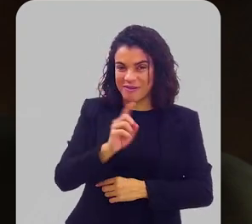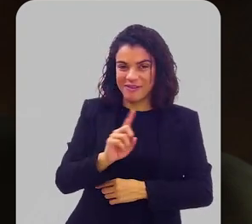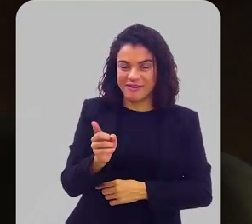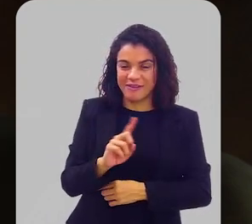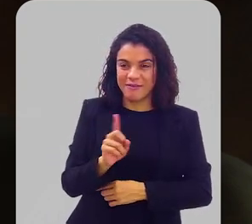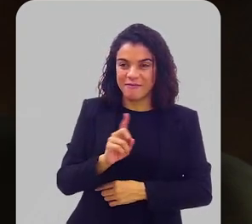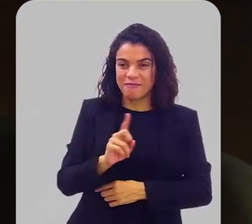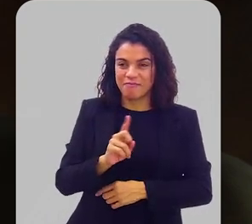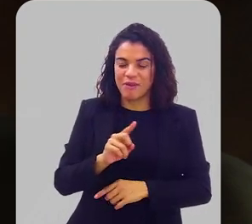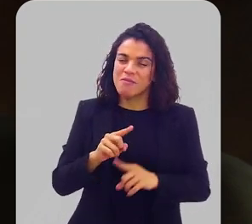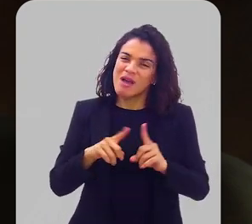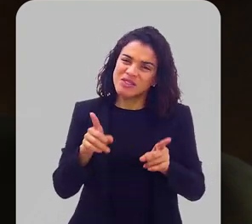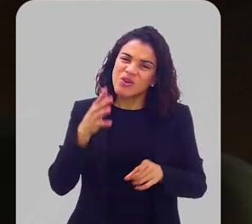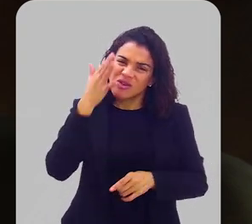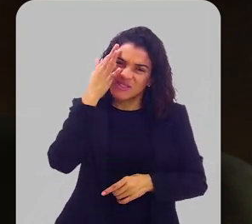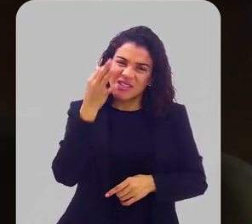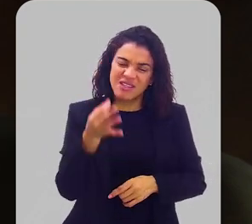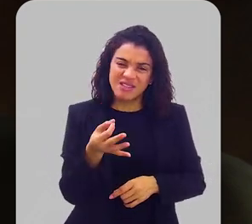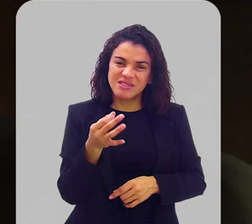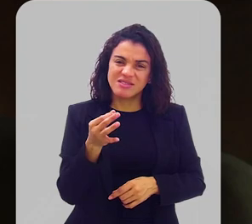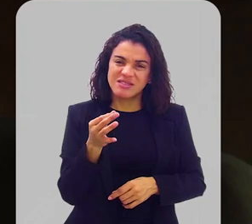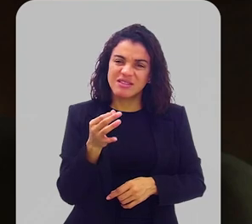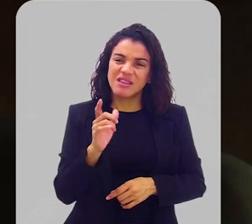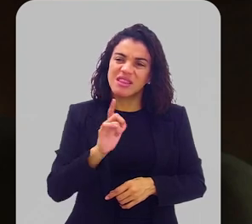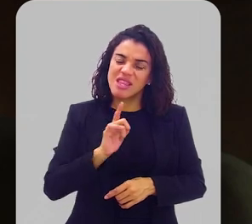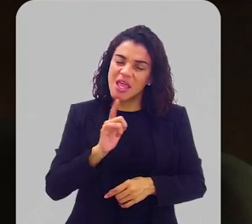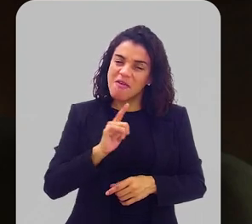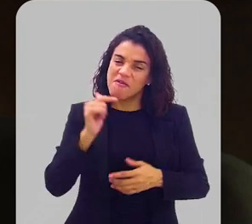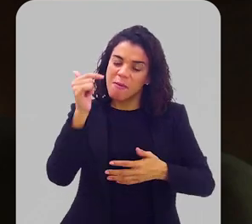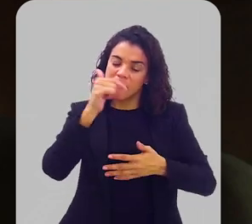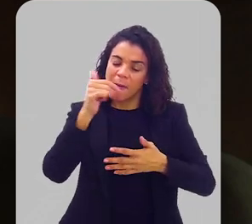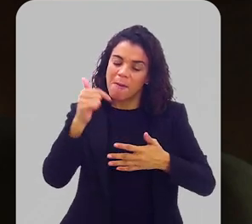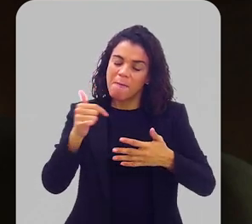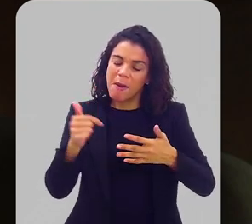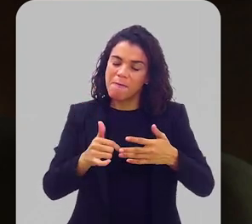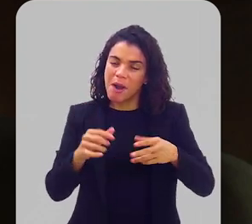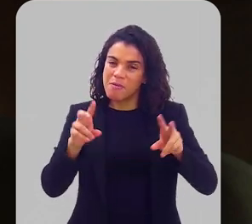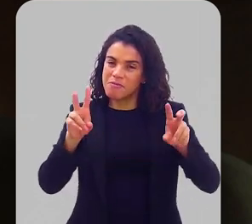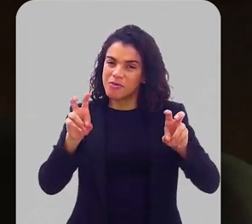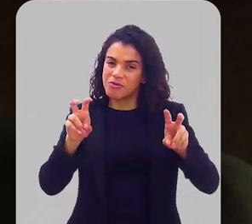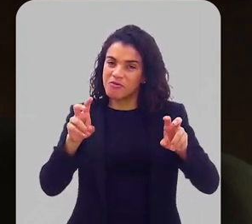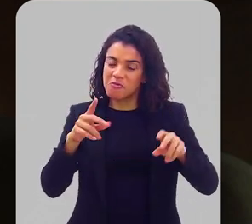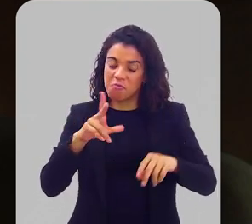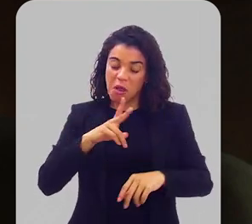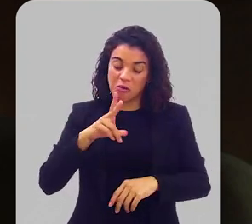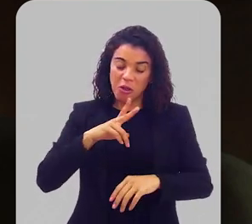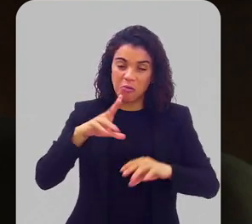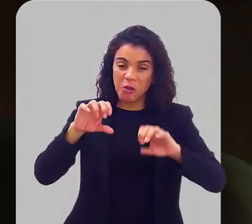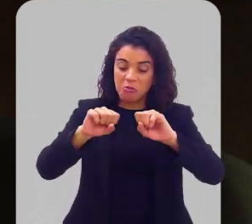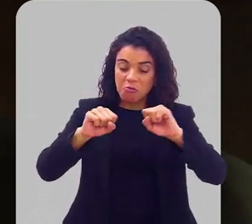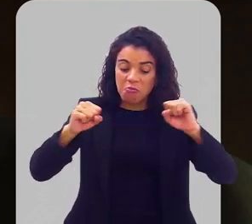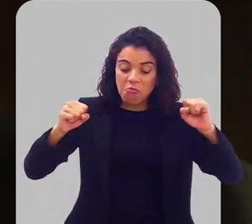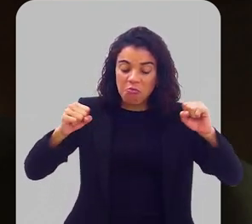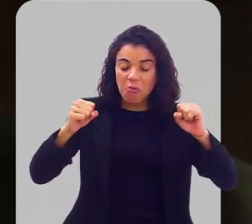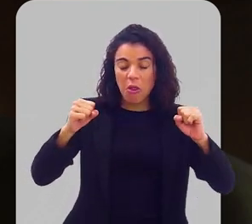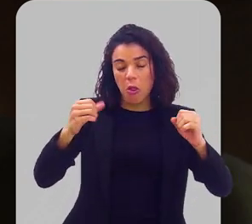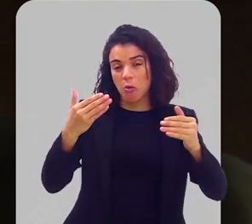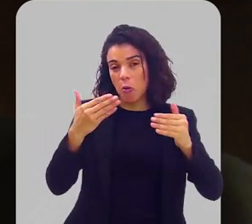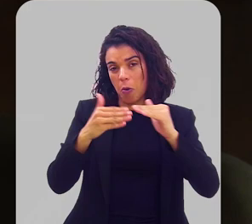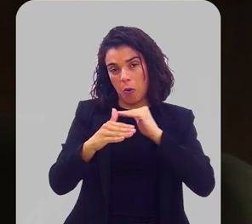Mas, com certeza, aconteceu alguns motivos ali que eu particularmente não concordo,